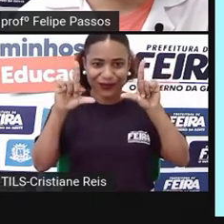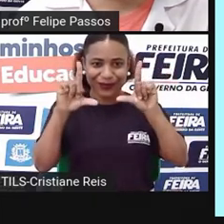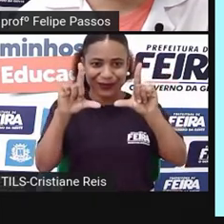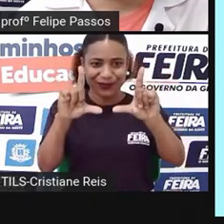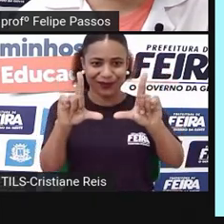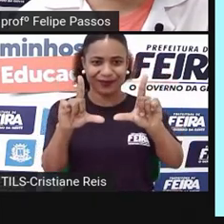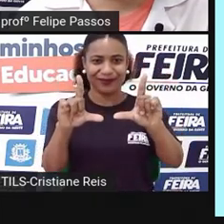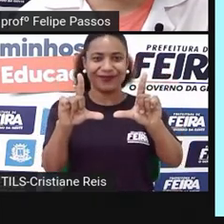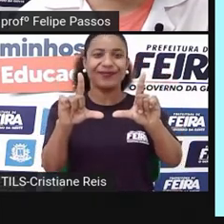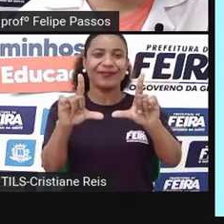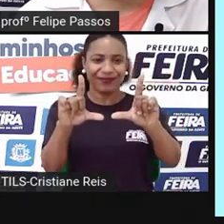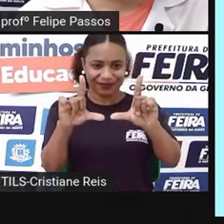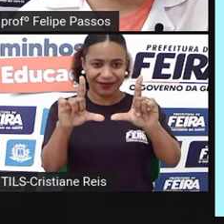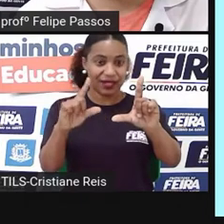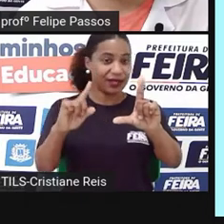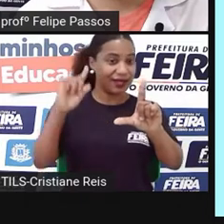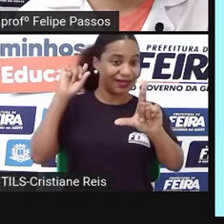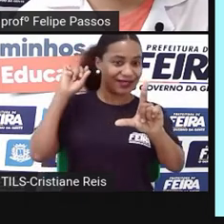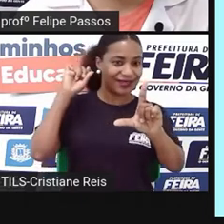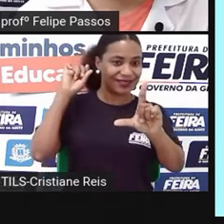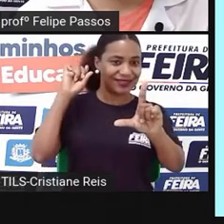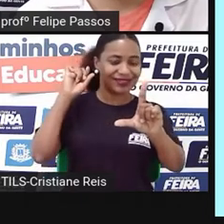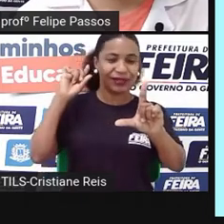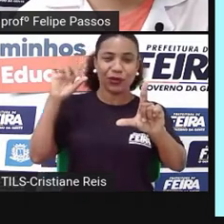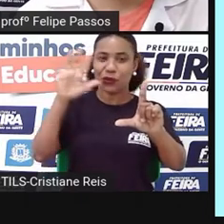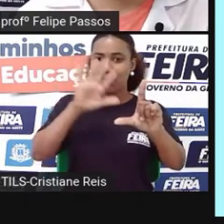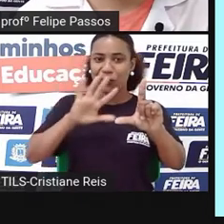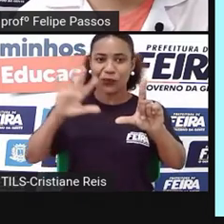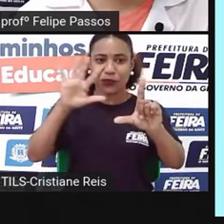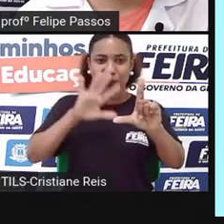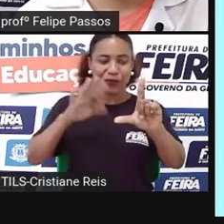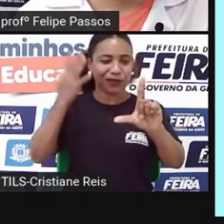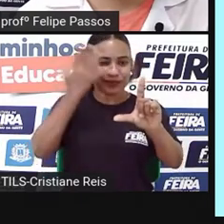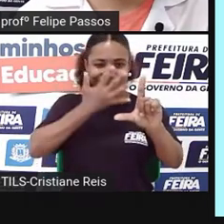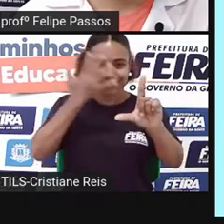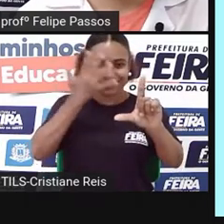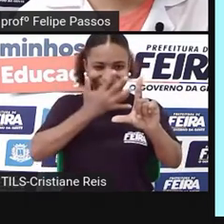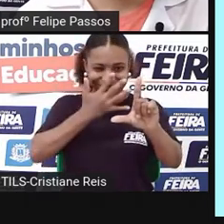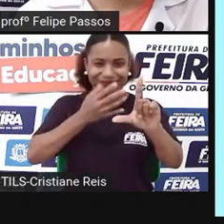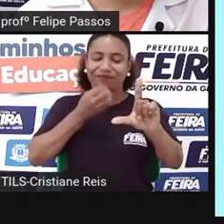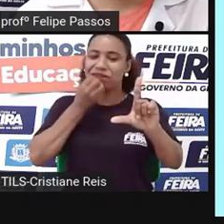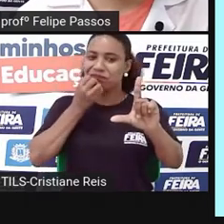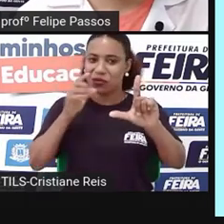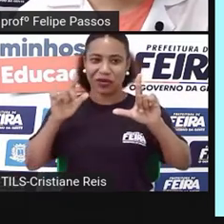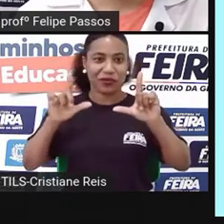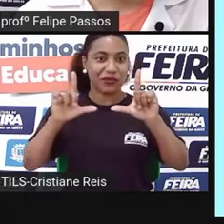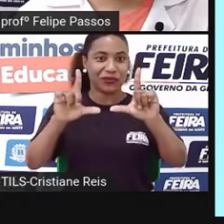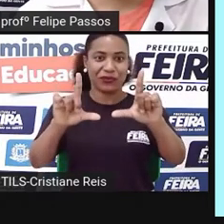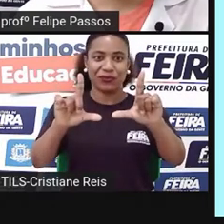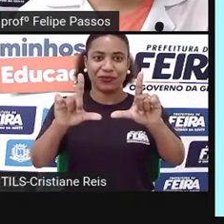e você tem um ISO baixinho para não estar granulado, então esse é o princípio de uma fotografia publicitária.